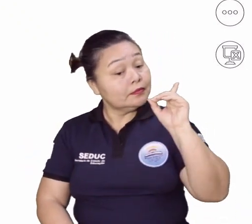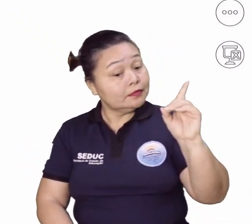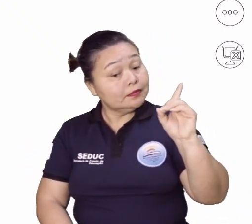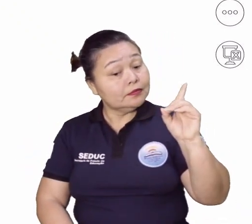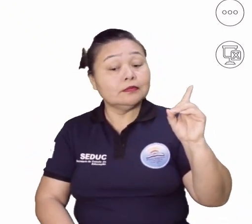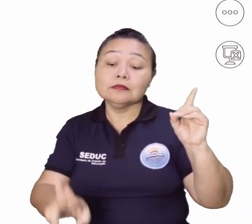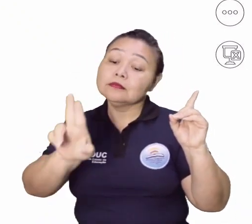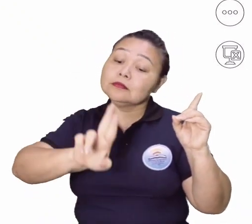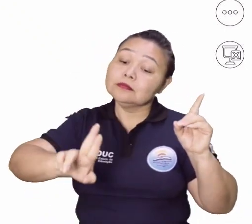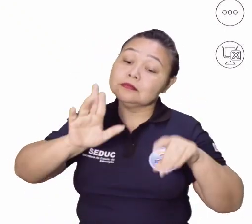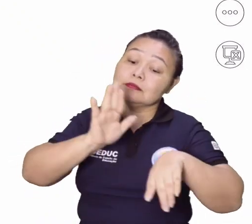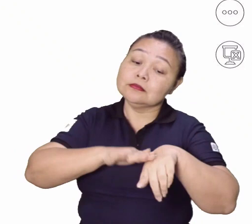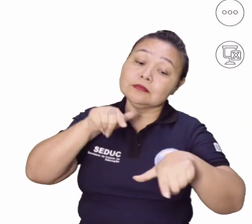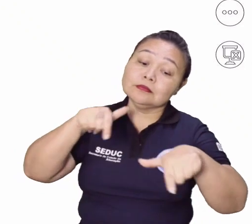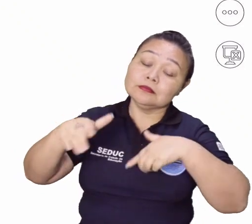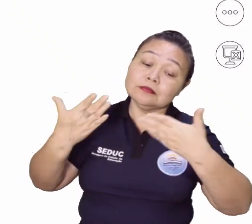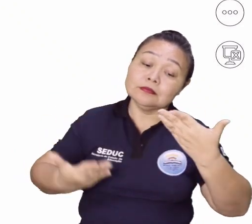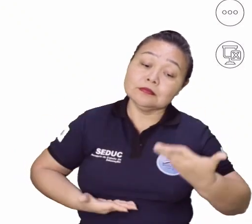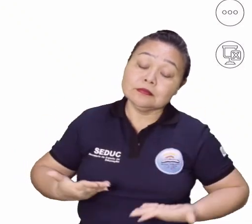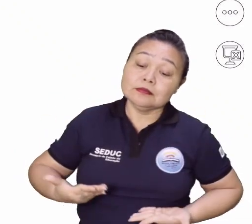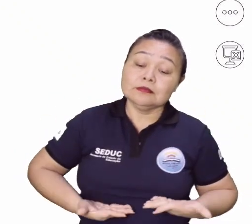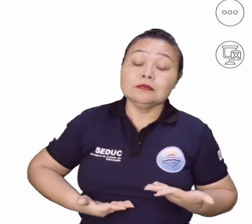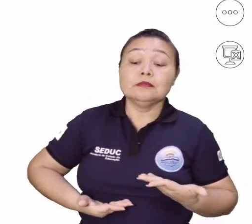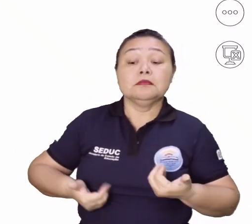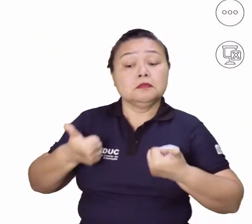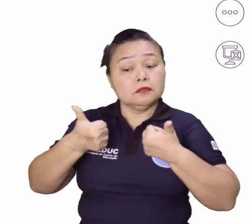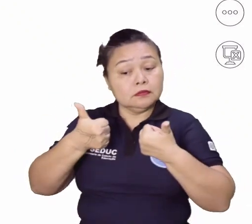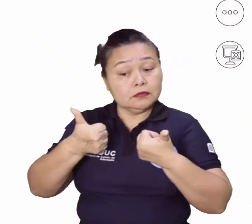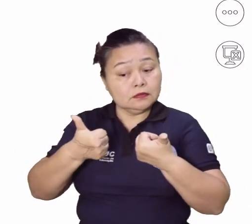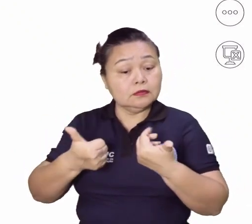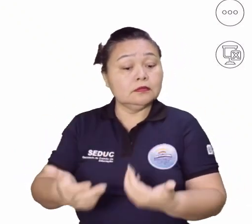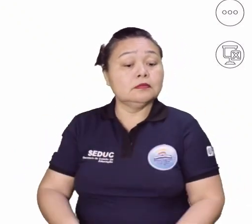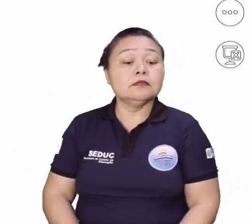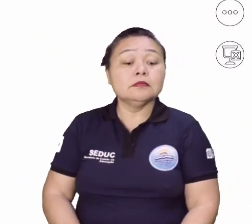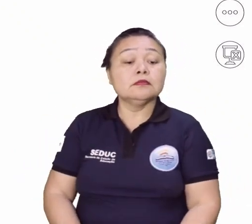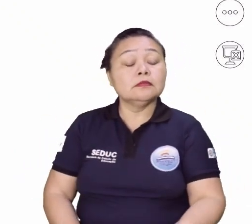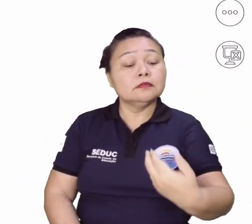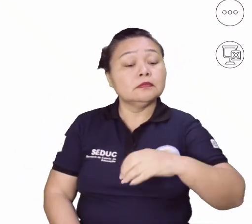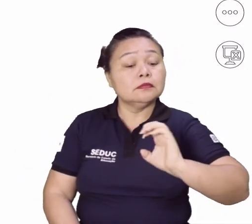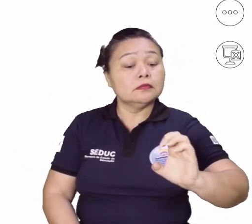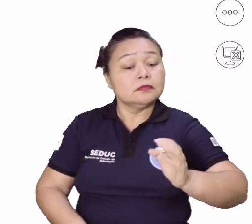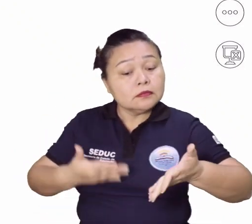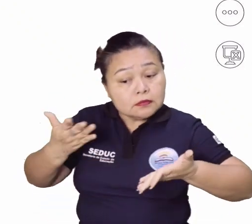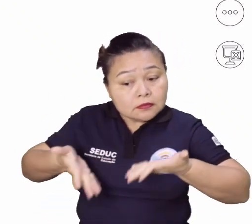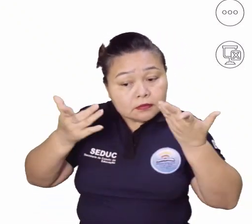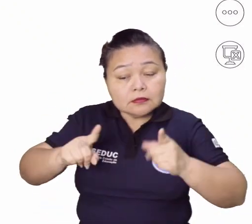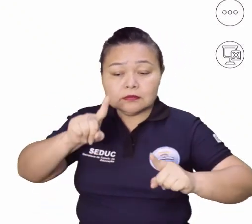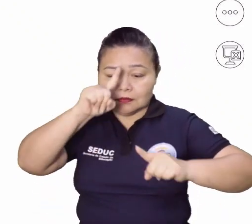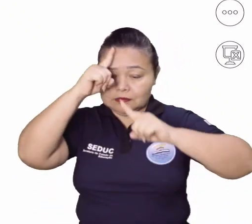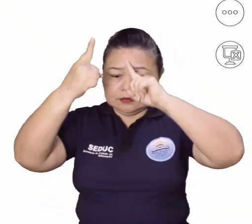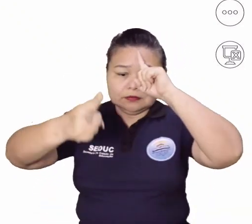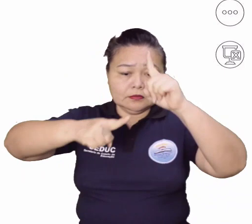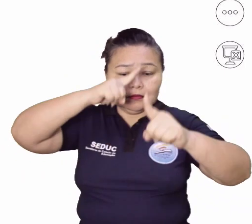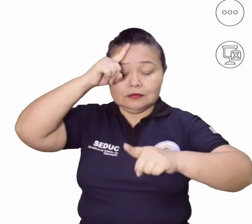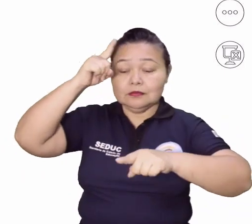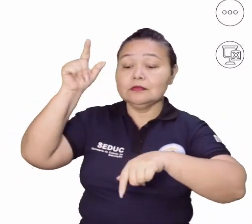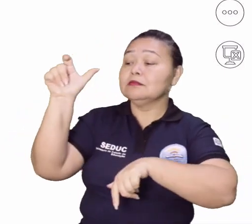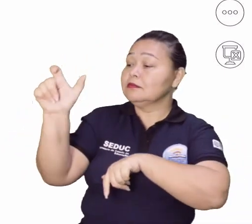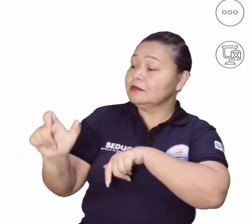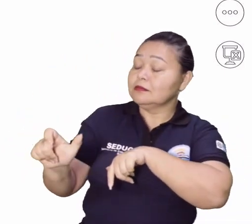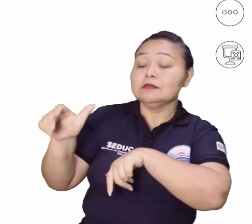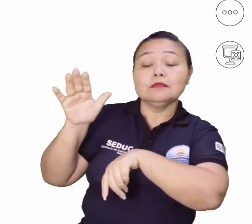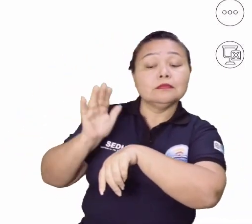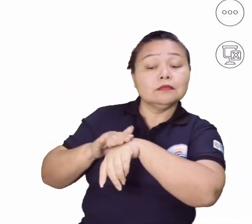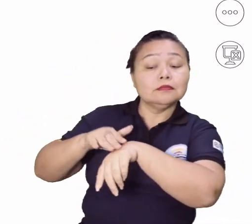Letra D, utilização de empregados qualificados. Ou a letra E, incentivo à criatividade dos